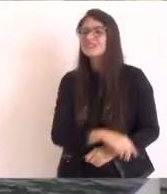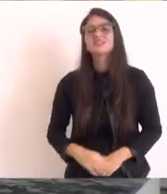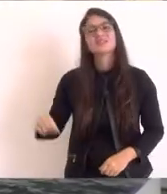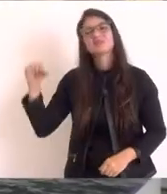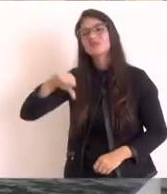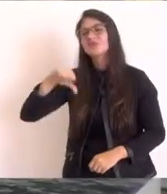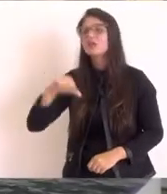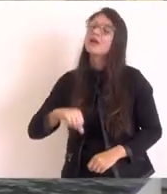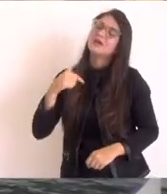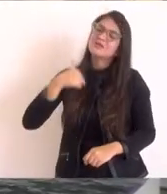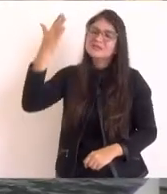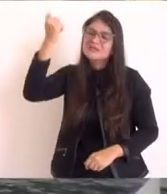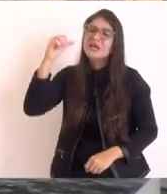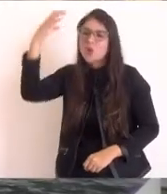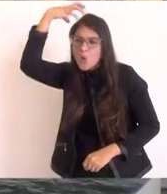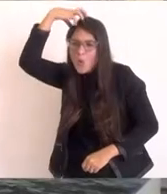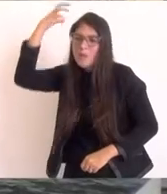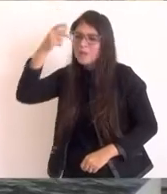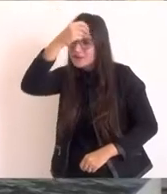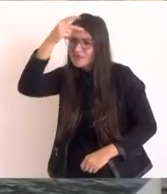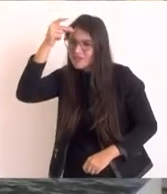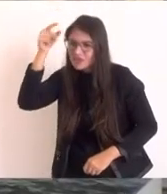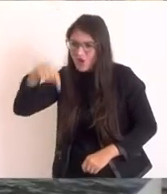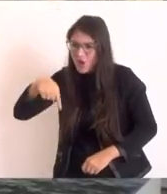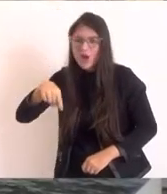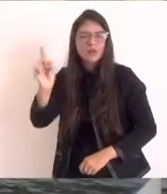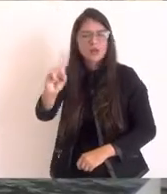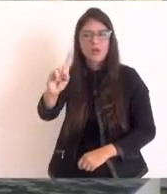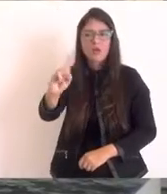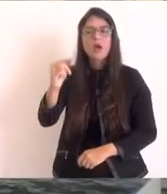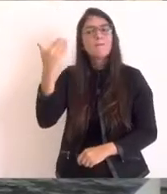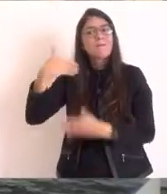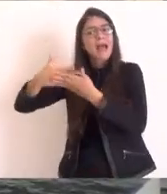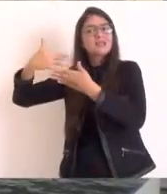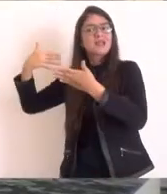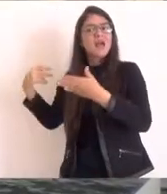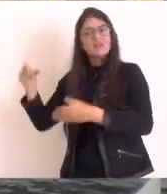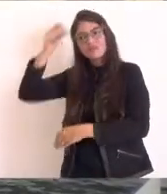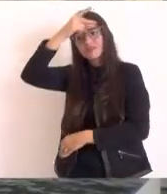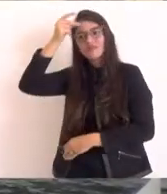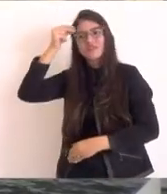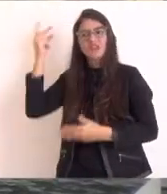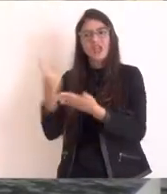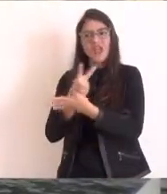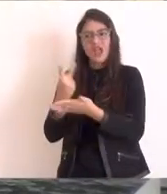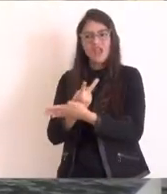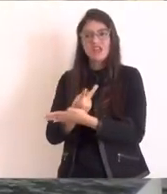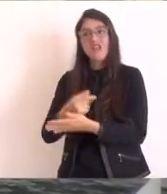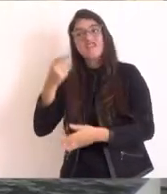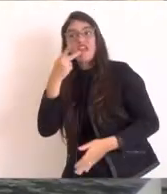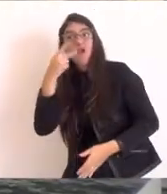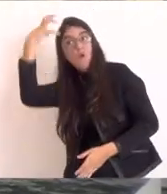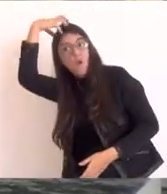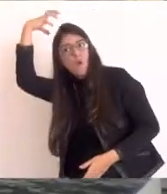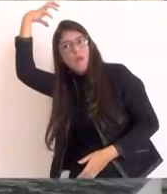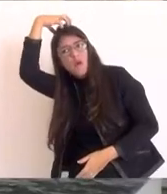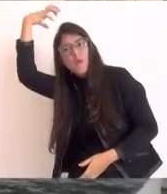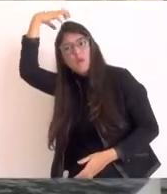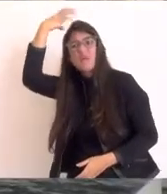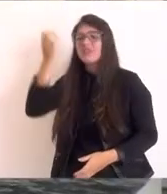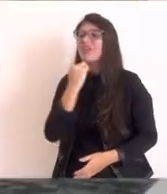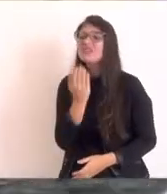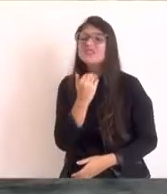passadas também e agora tudo vai se estourando. Então, não adianta também tentar ficar só colocando culpa na